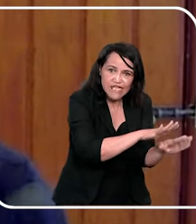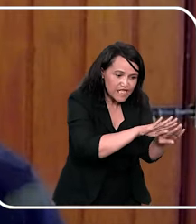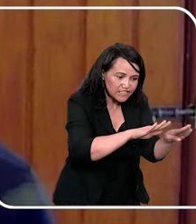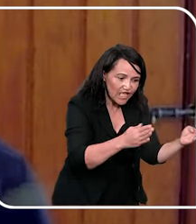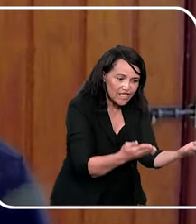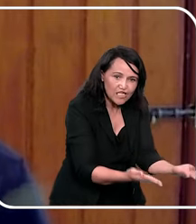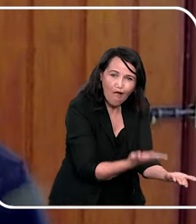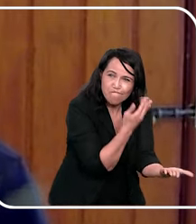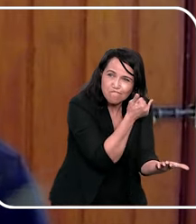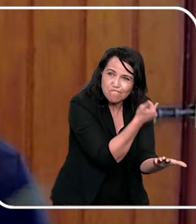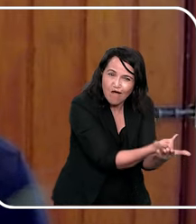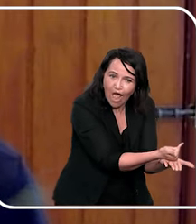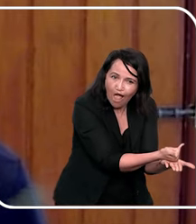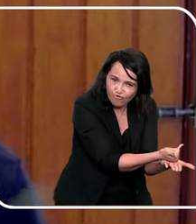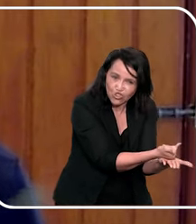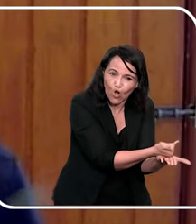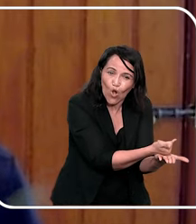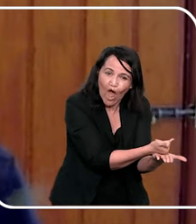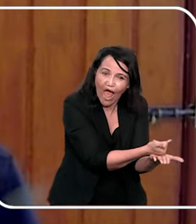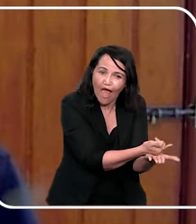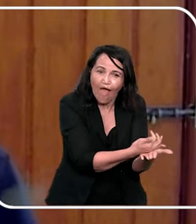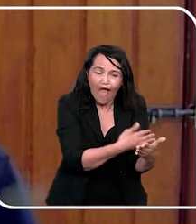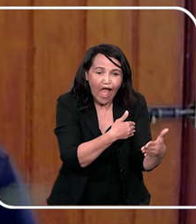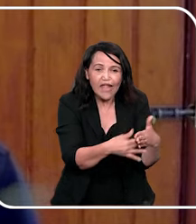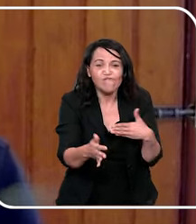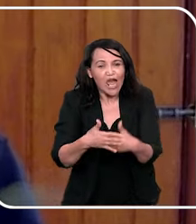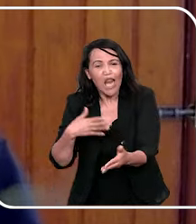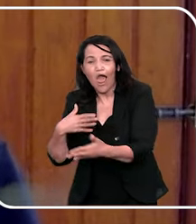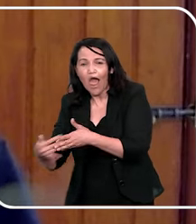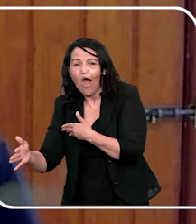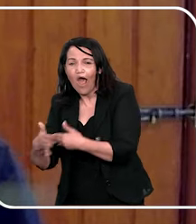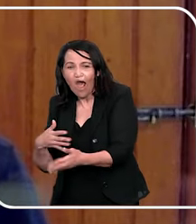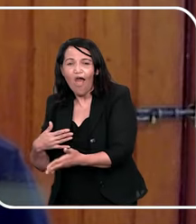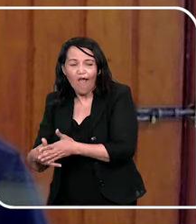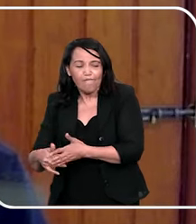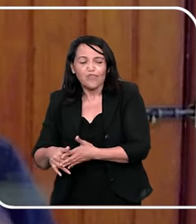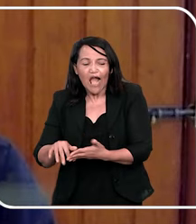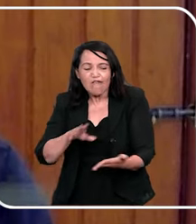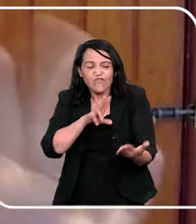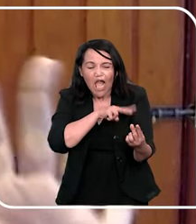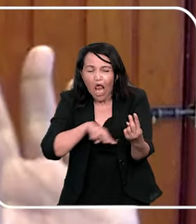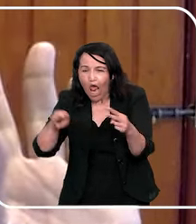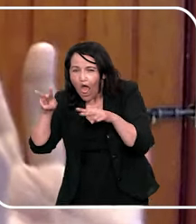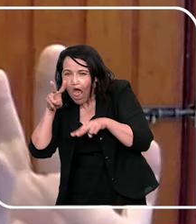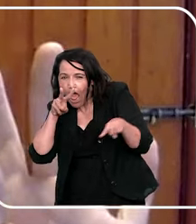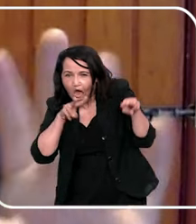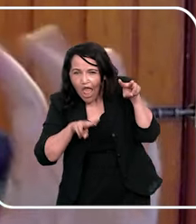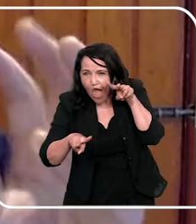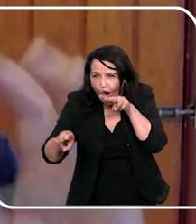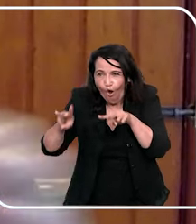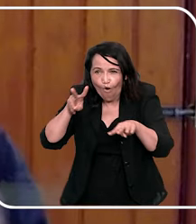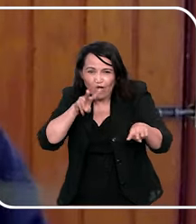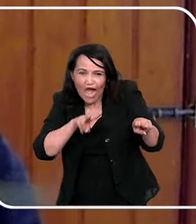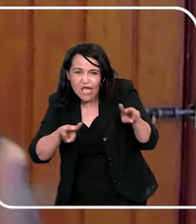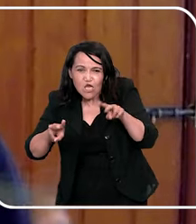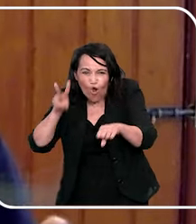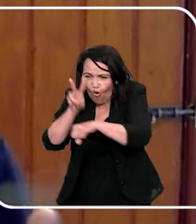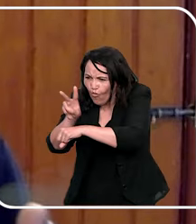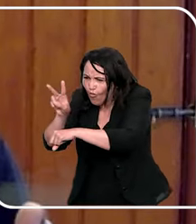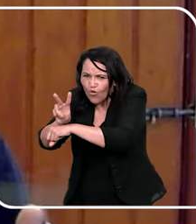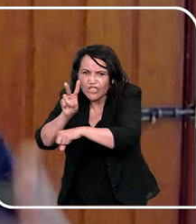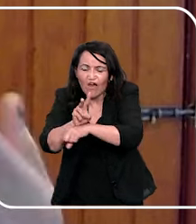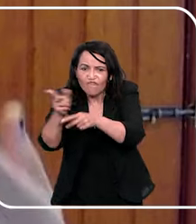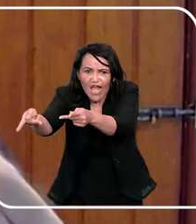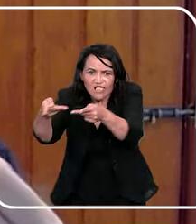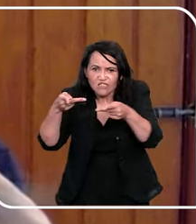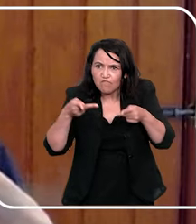confraternizando e fica olhando aquilo ali que você acessa do wi-fi de qualquer lugar que você está, né, na festa de família, eu carrego para tudo em qualquer lugar, vá se precavendo de algumas